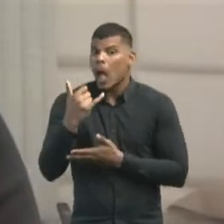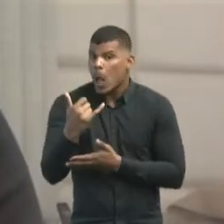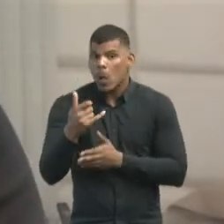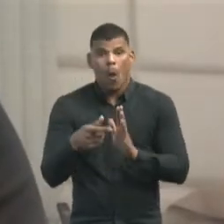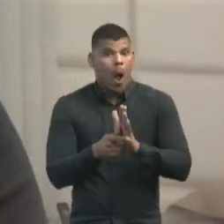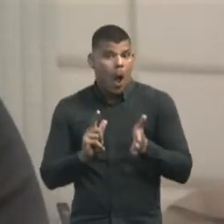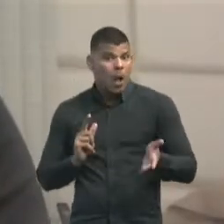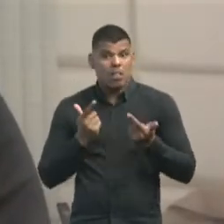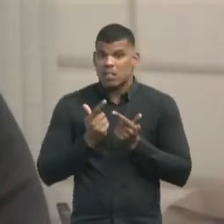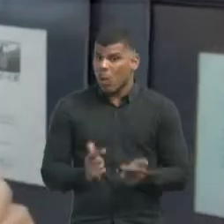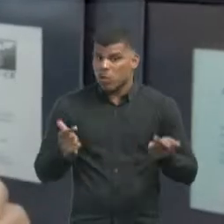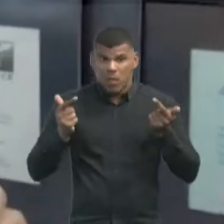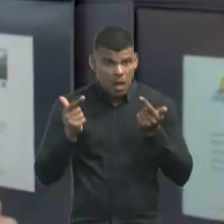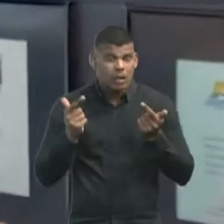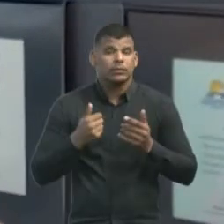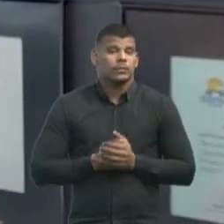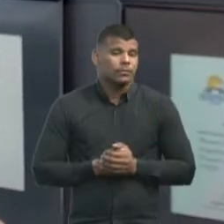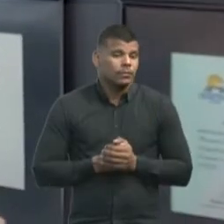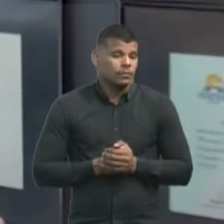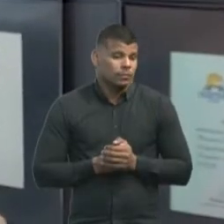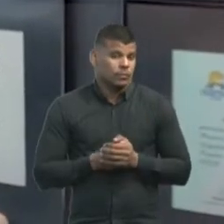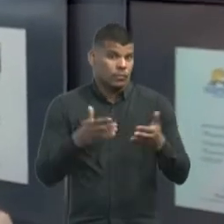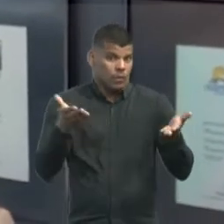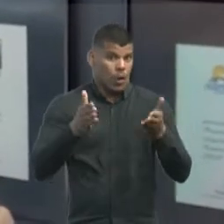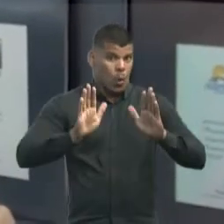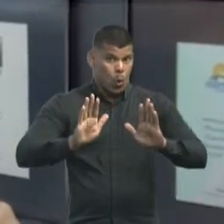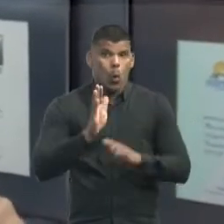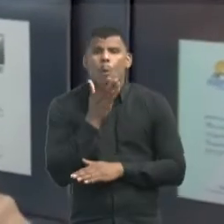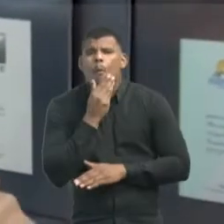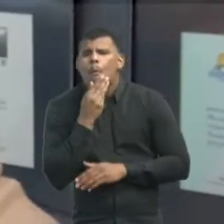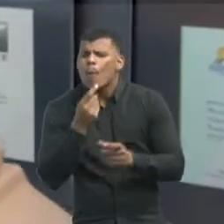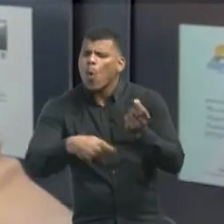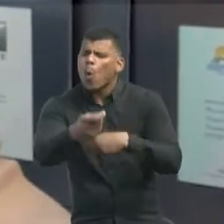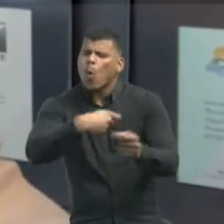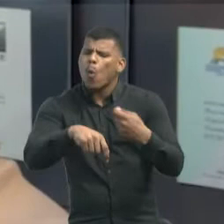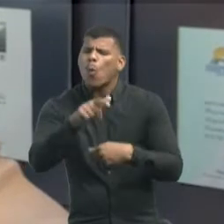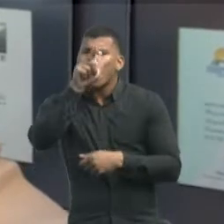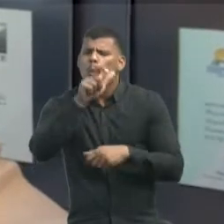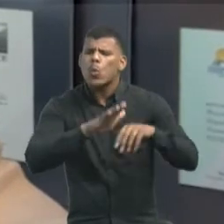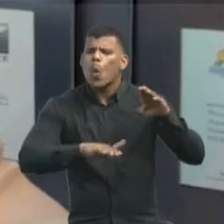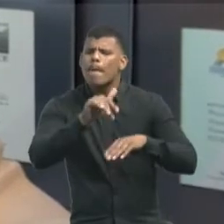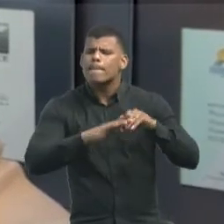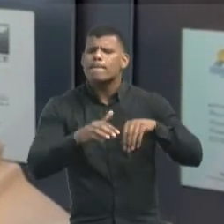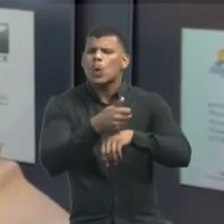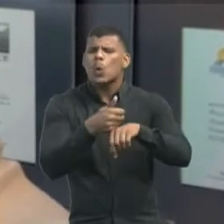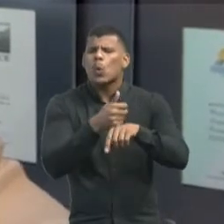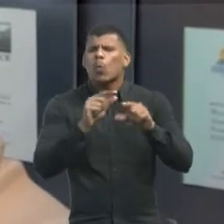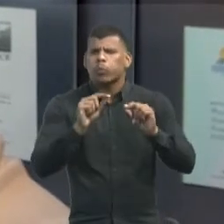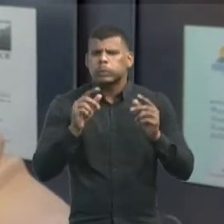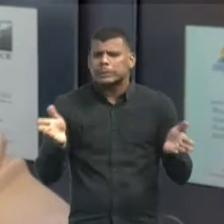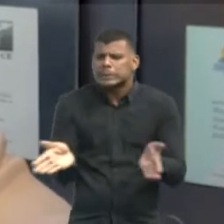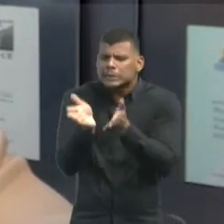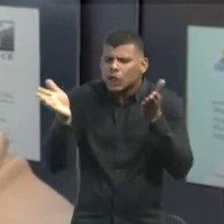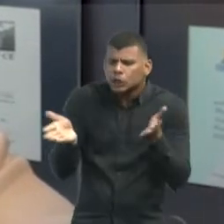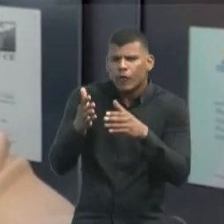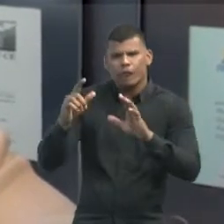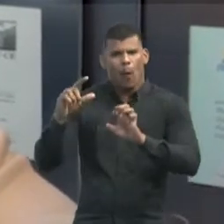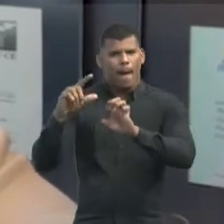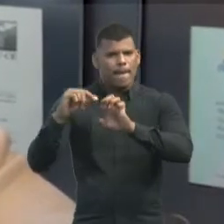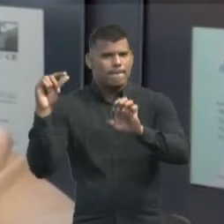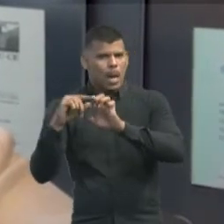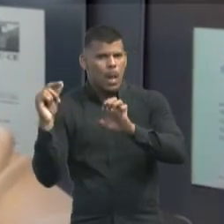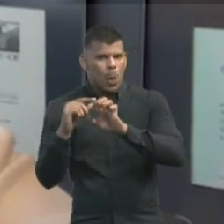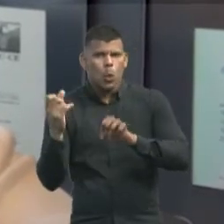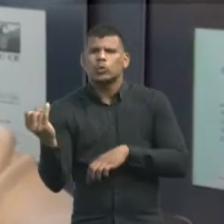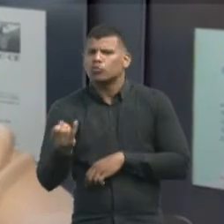a gente não tinha tanto contato. Para este economista, é muito importante o incentivo ao empreendedorismo para a